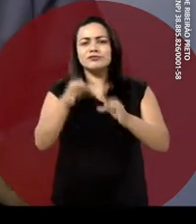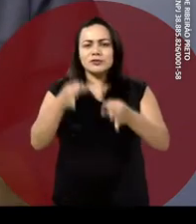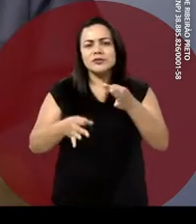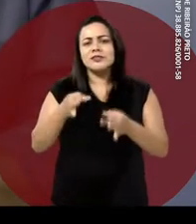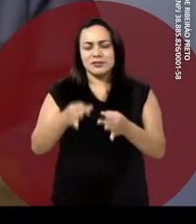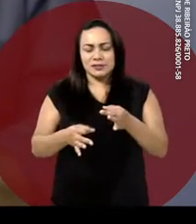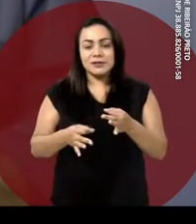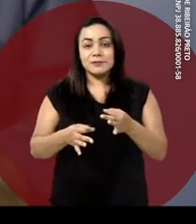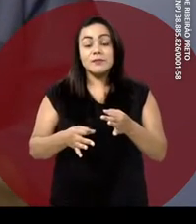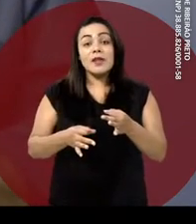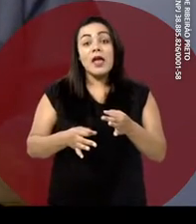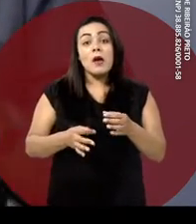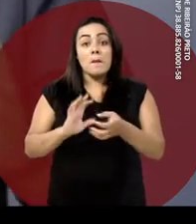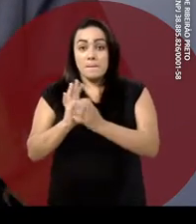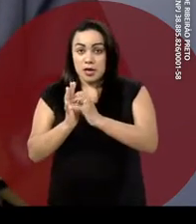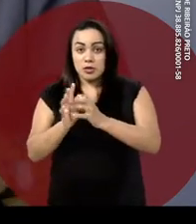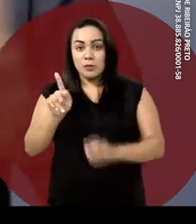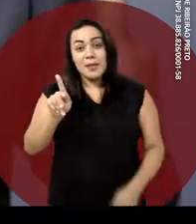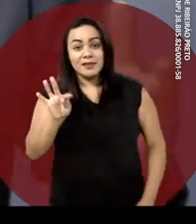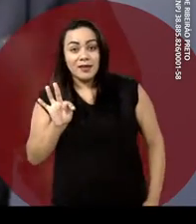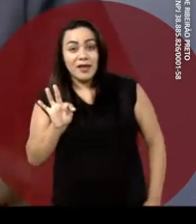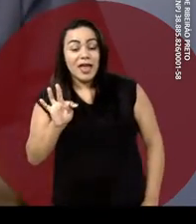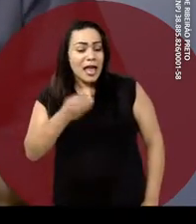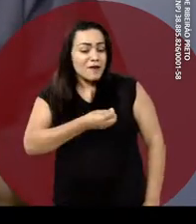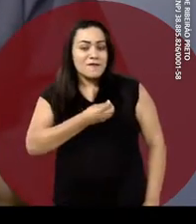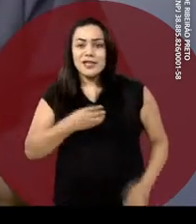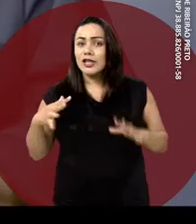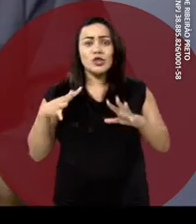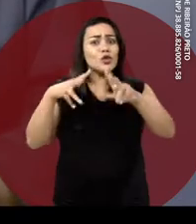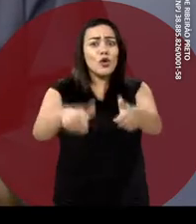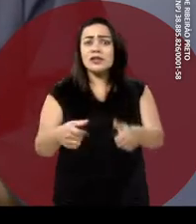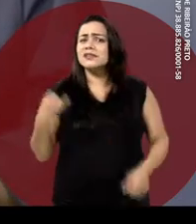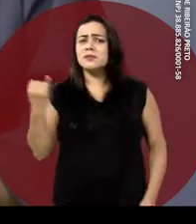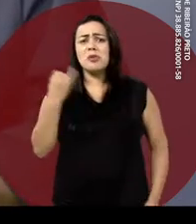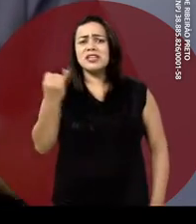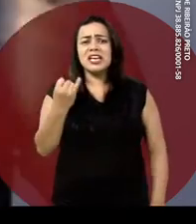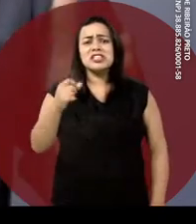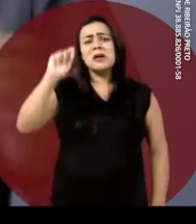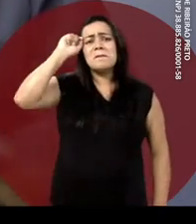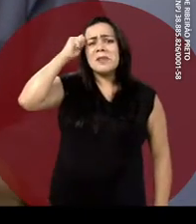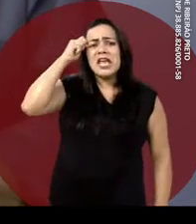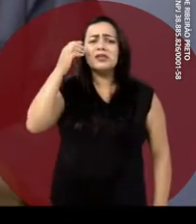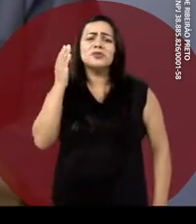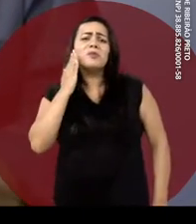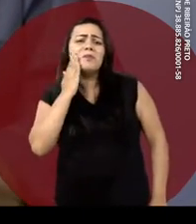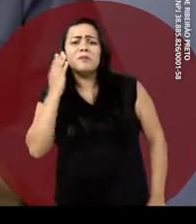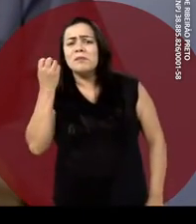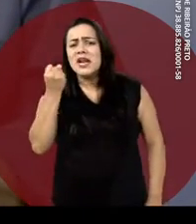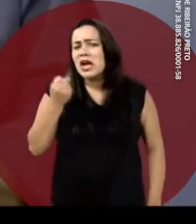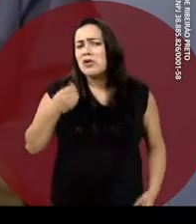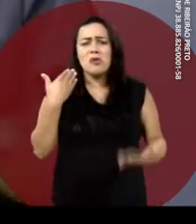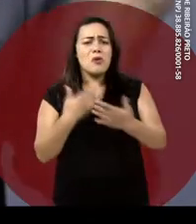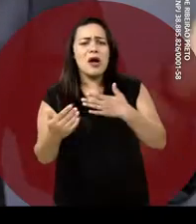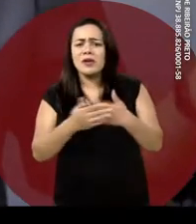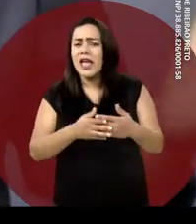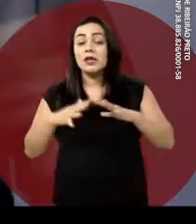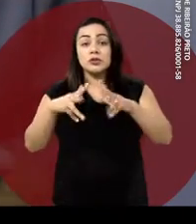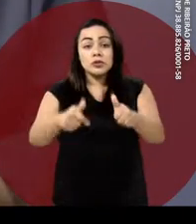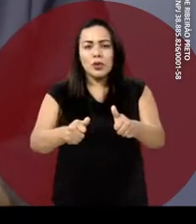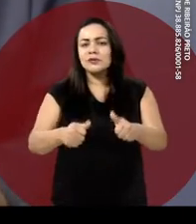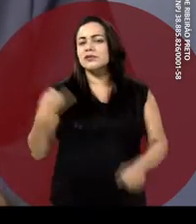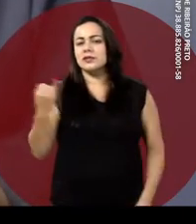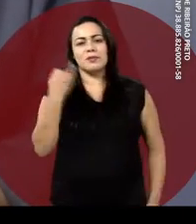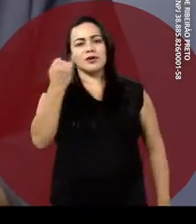Para os governos petistas, as vidas negras importam e nenhuma vida tem mais valor que a outra. Todas são igualmente importantes,